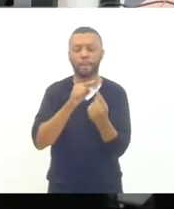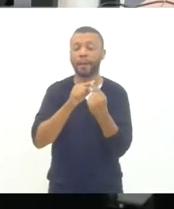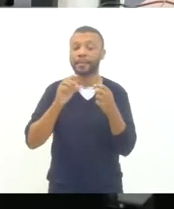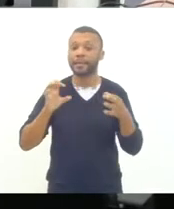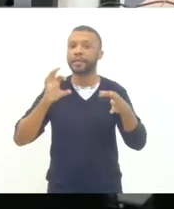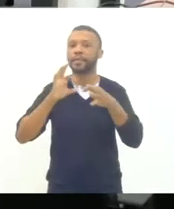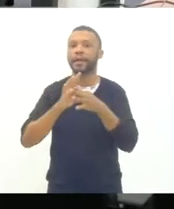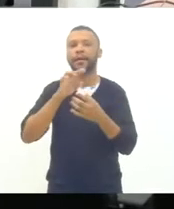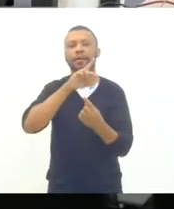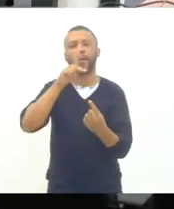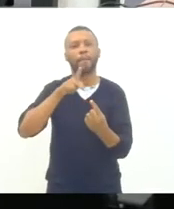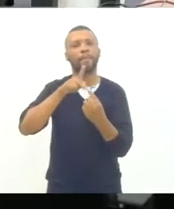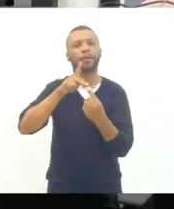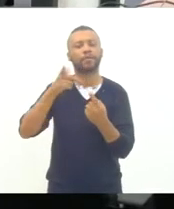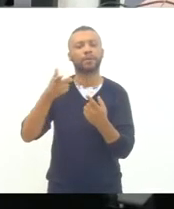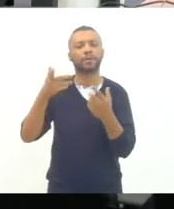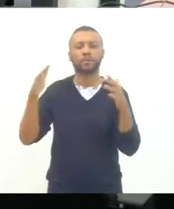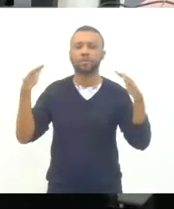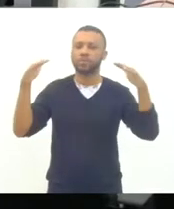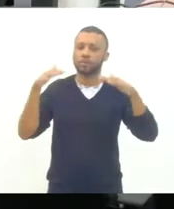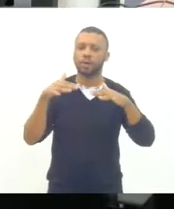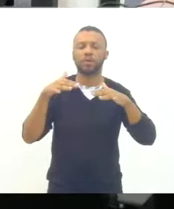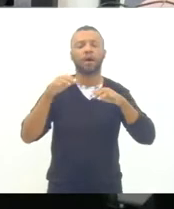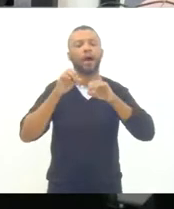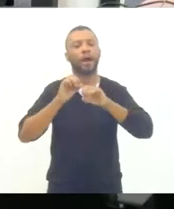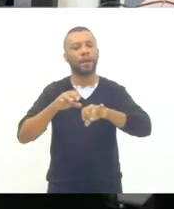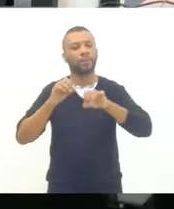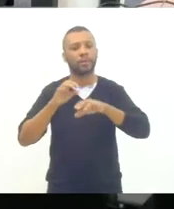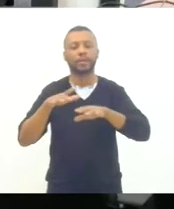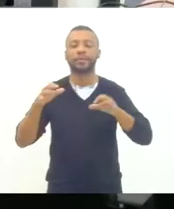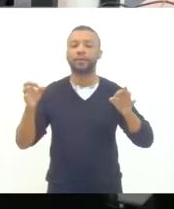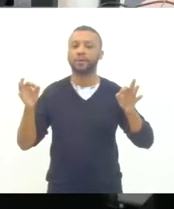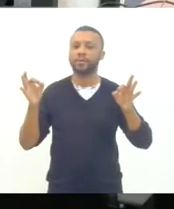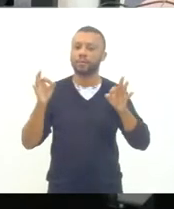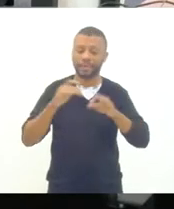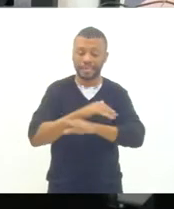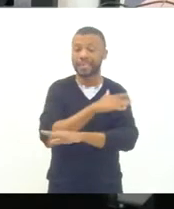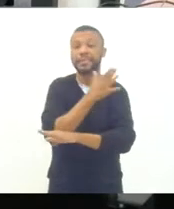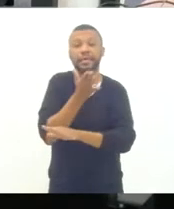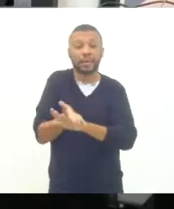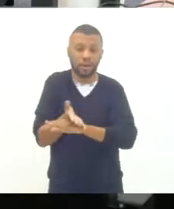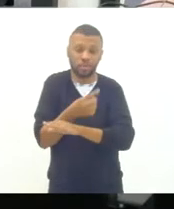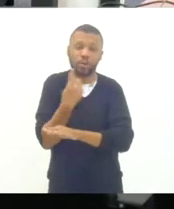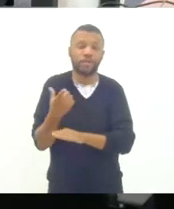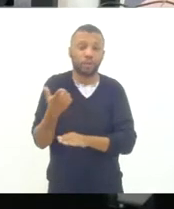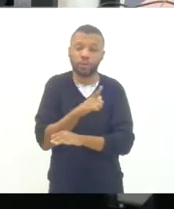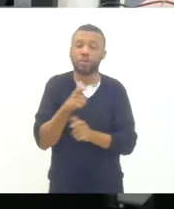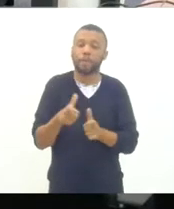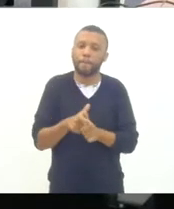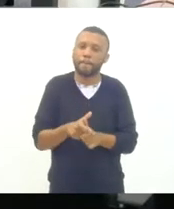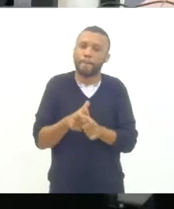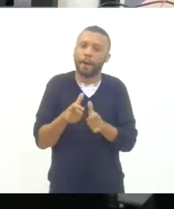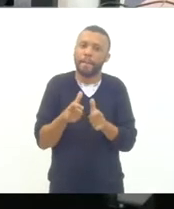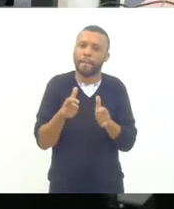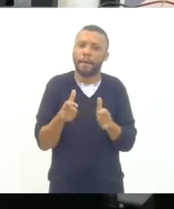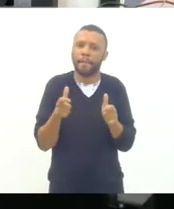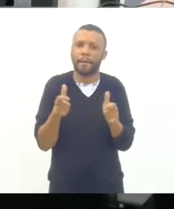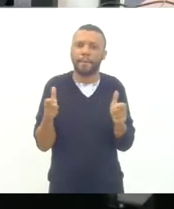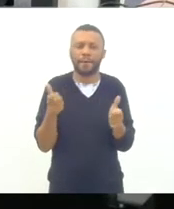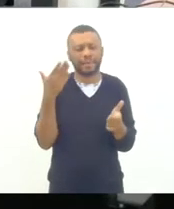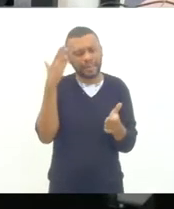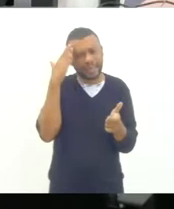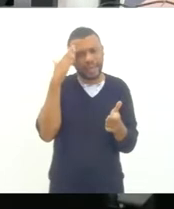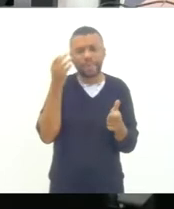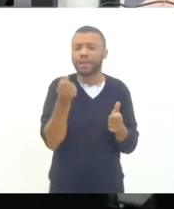e destaco a educação integral, onde a gente vem ampliando gradativamente isso, a gente sabe que é um número que